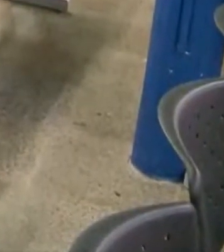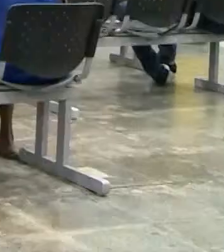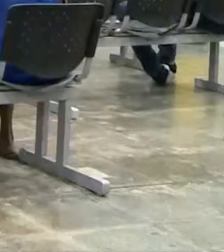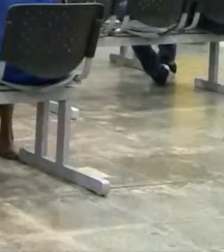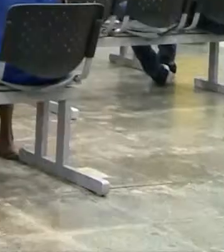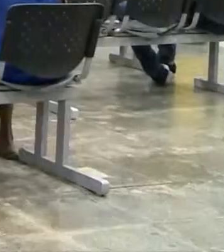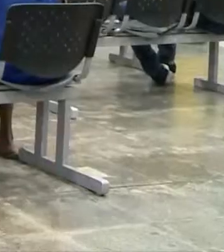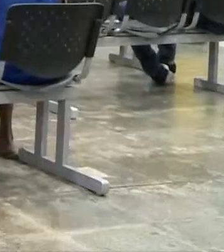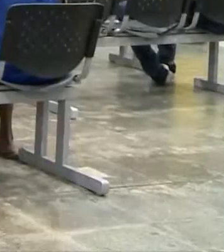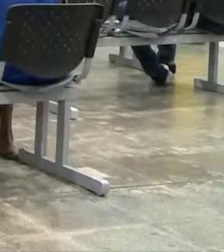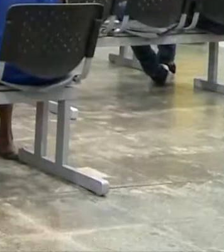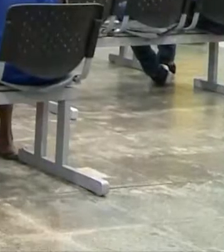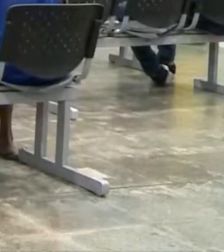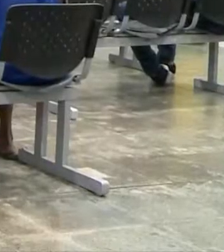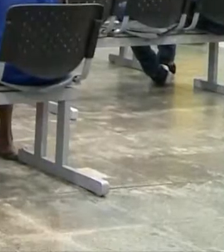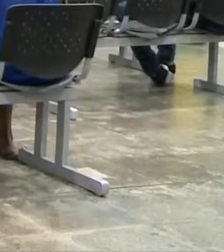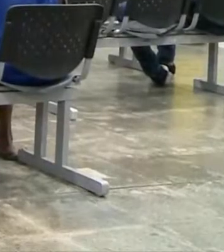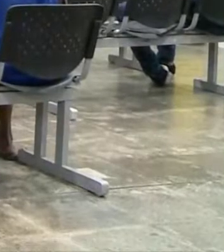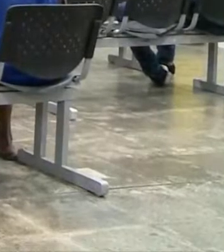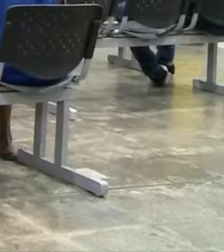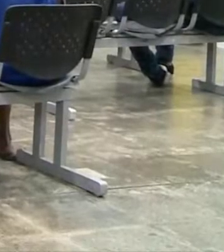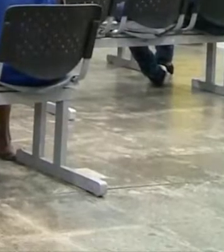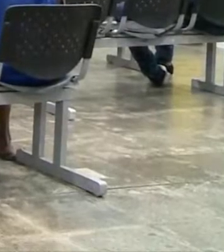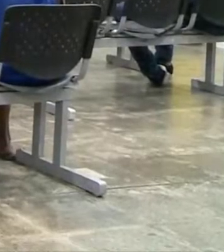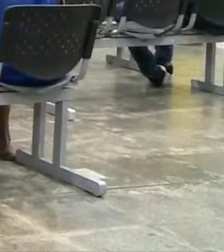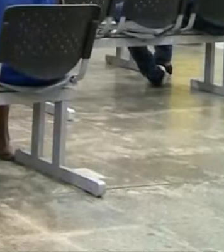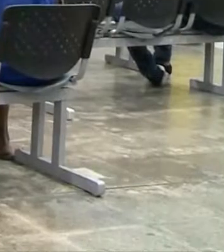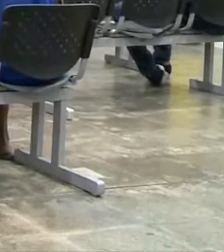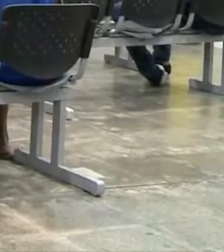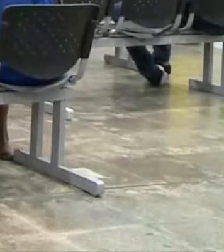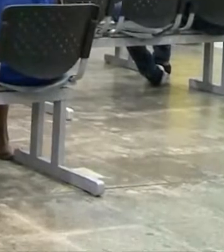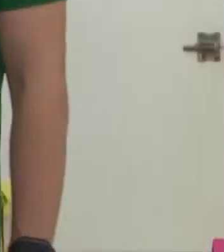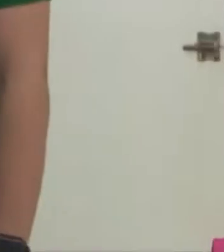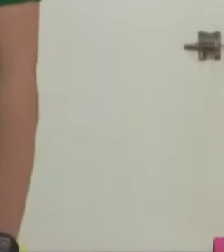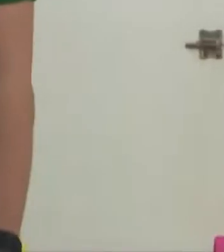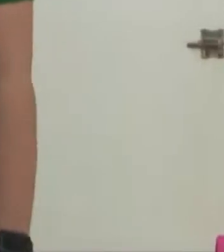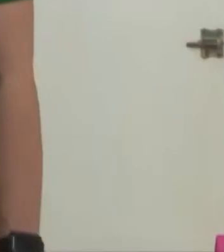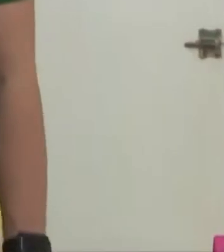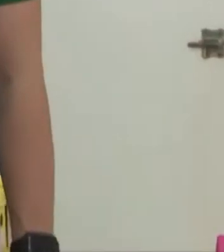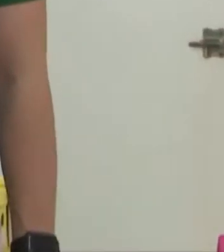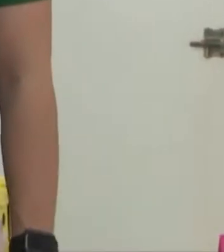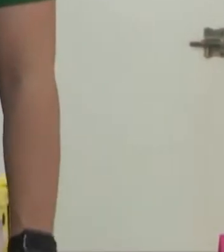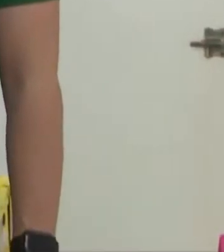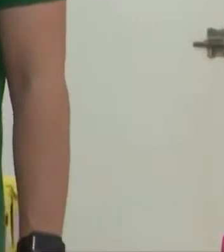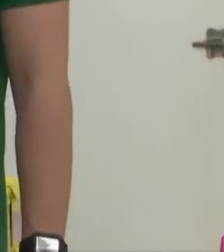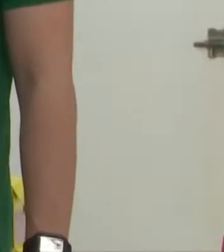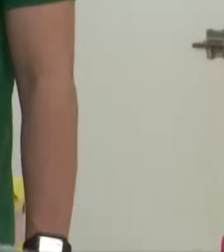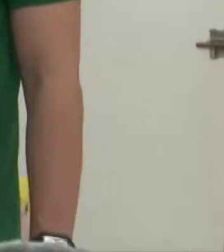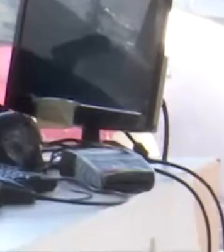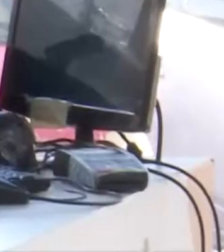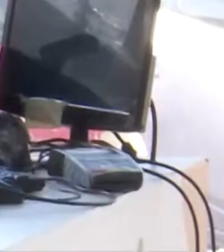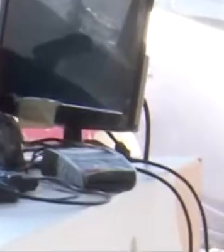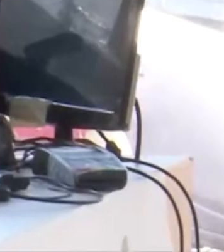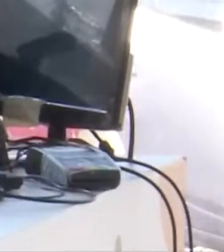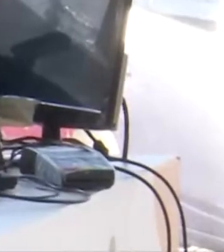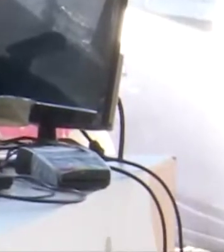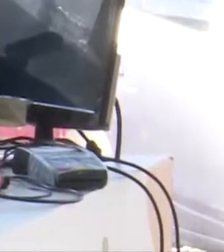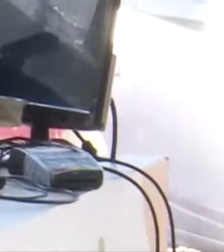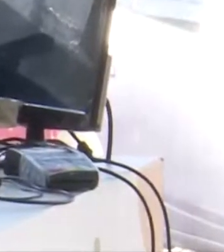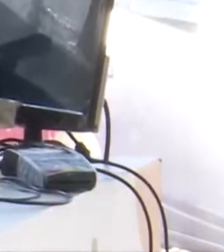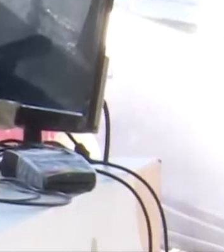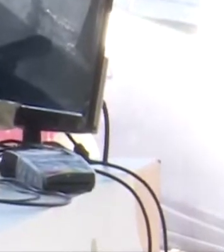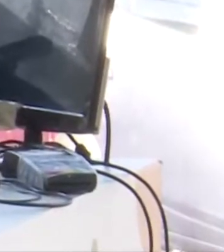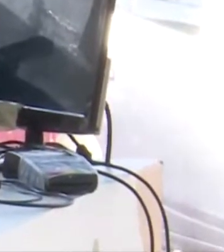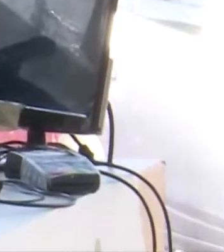Previdência. De acordo com a Secretaria de Desenvolvimento Econômico de Fortaleza, todas as vagas na capital foram preenchidas sob o regime